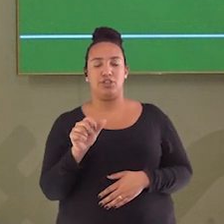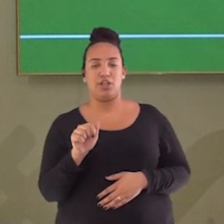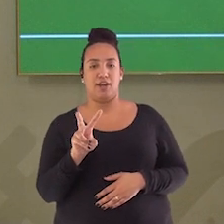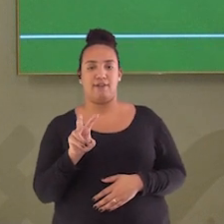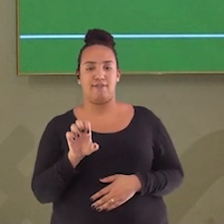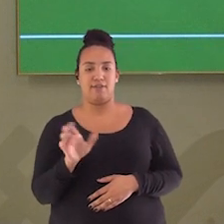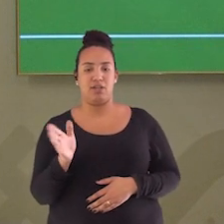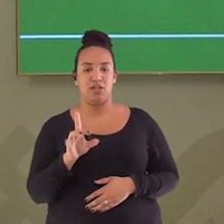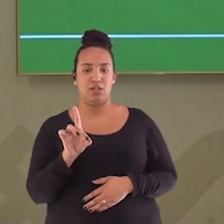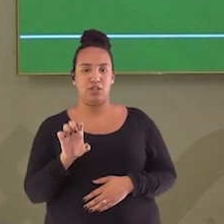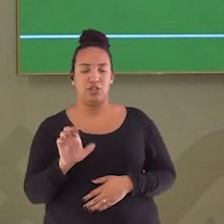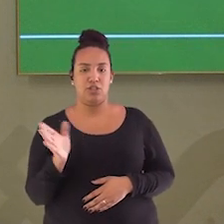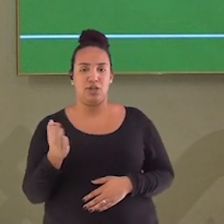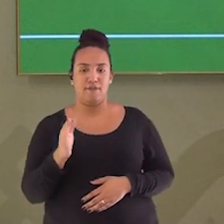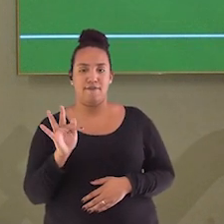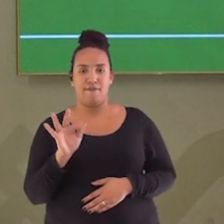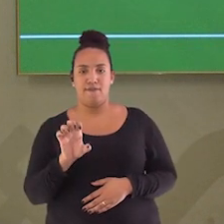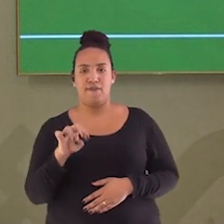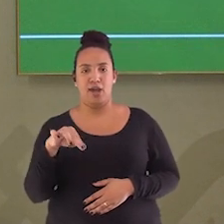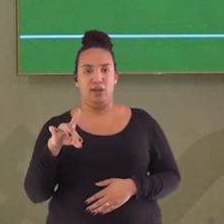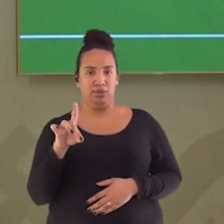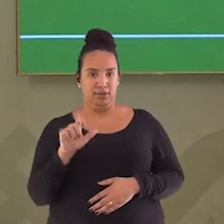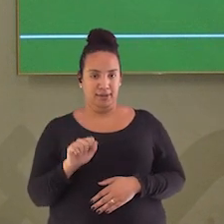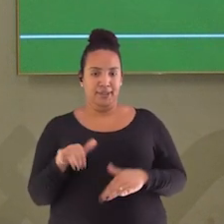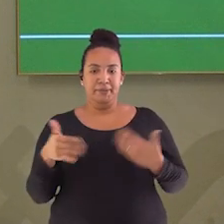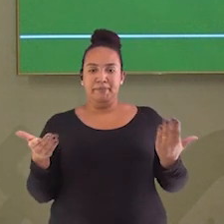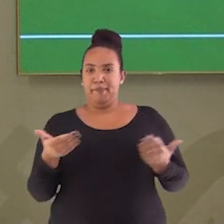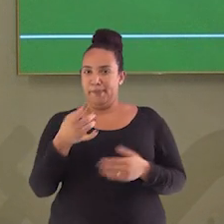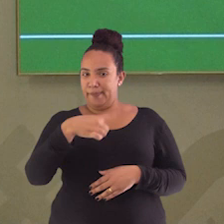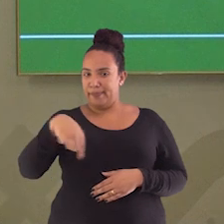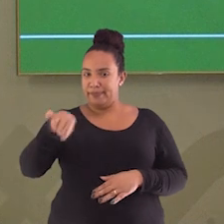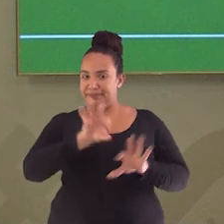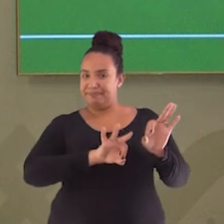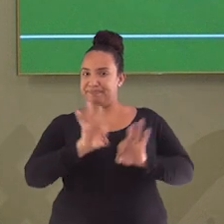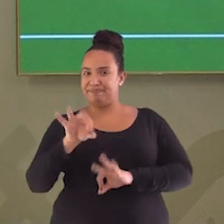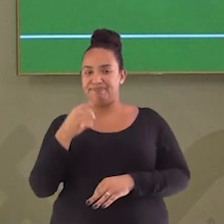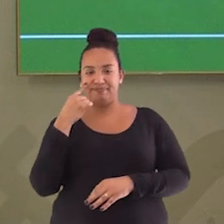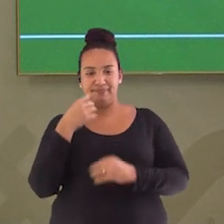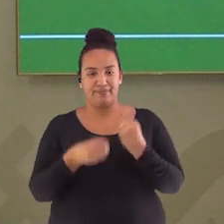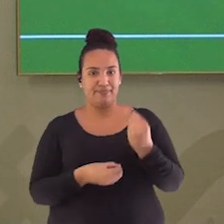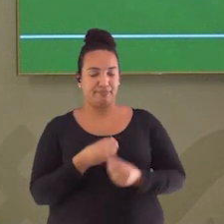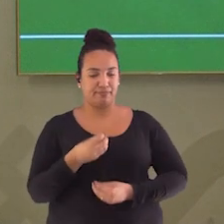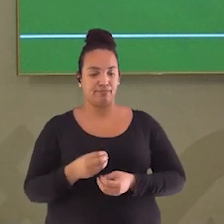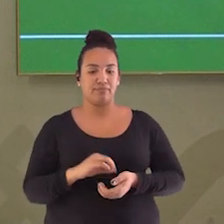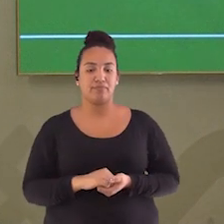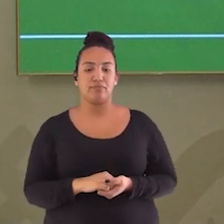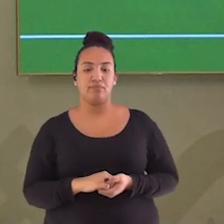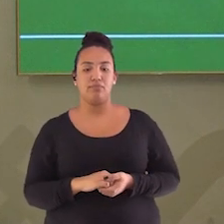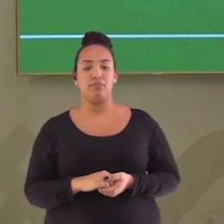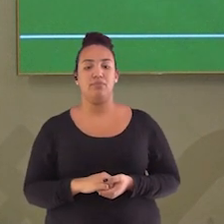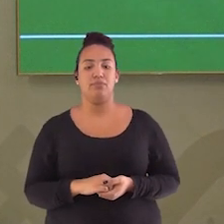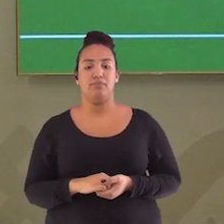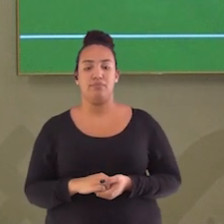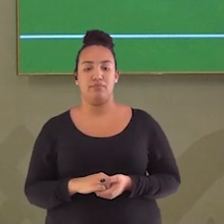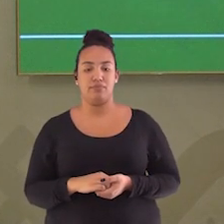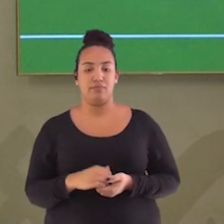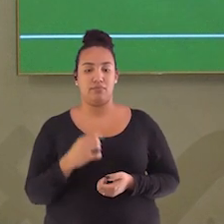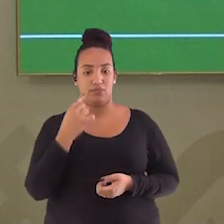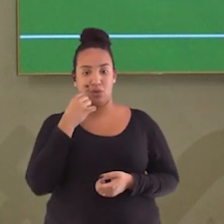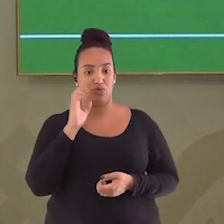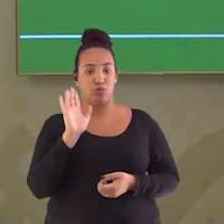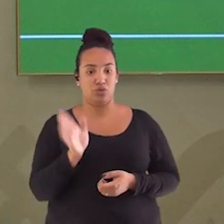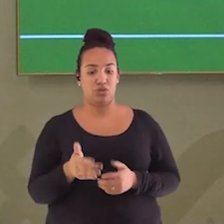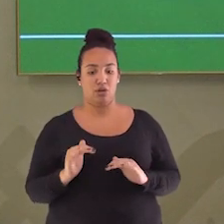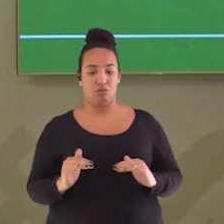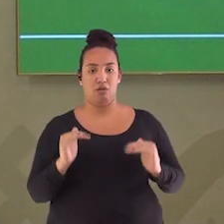o que acontece, gente? Agora a gente vai montar para ver como é vai ficar, tá bom? Primeira coisa, vou deixar já o pote 2 aqui em cima do pote